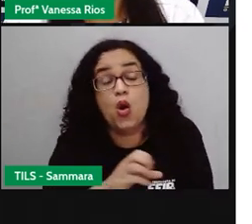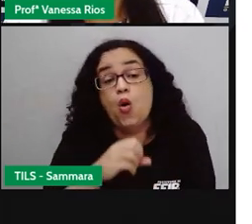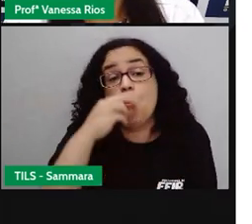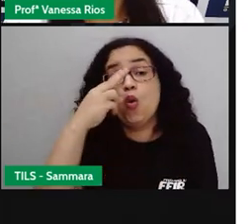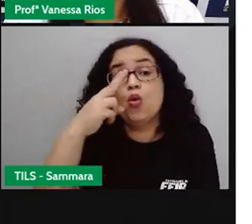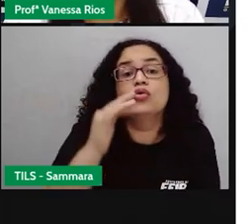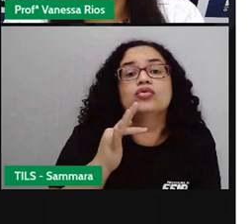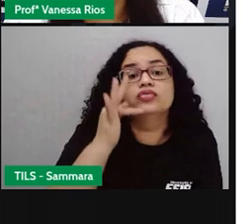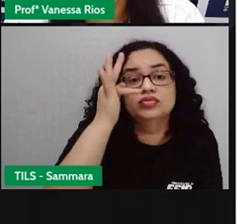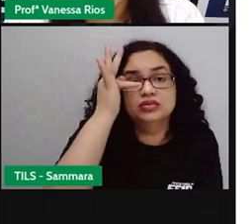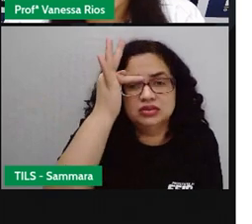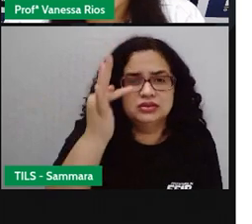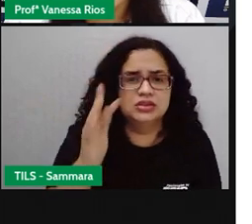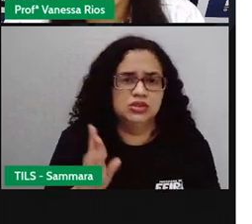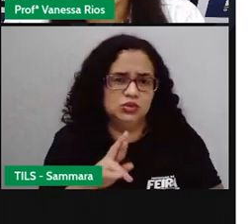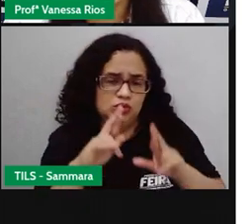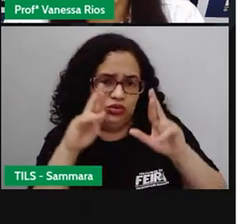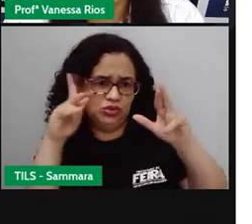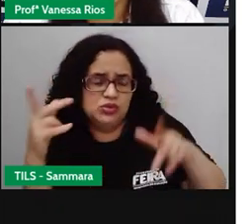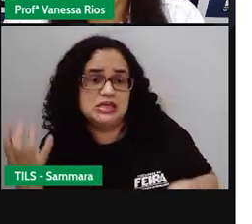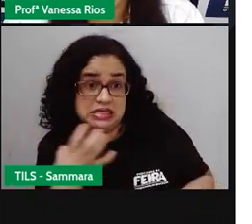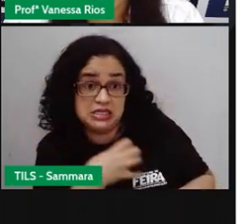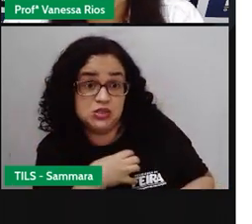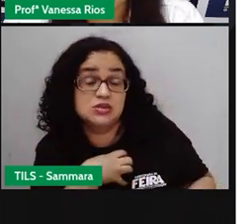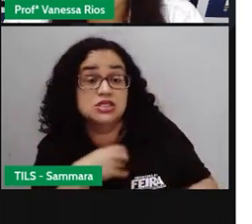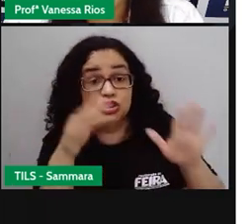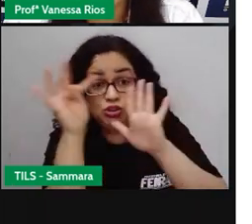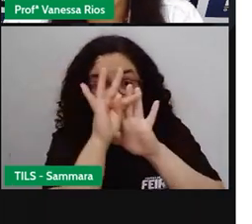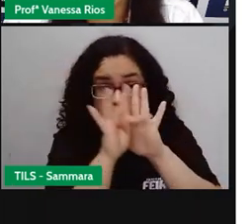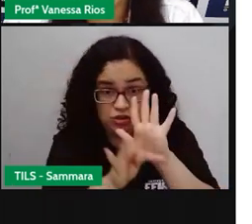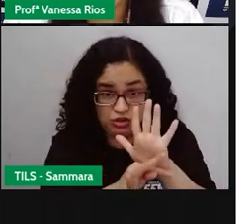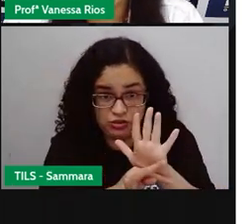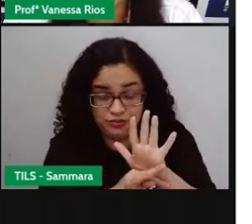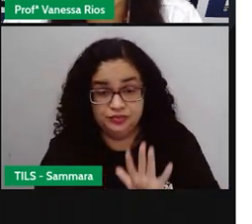futuro, faria alguma diferença no sentido do texto?